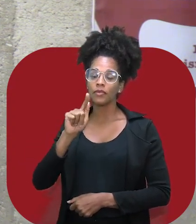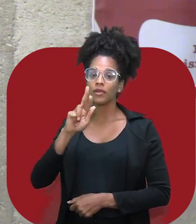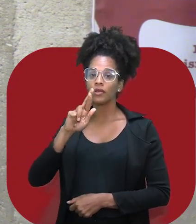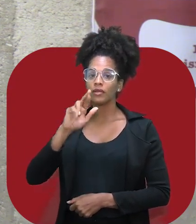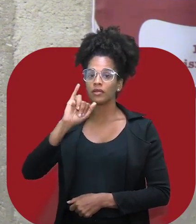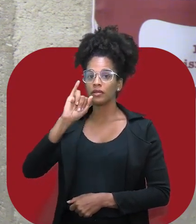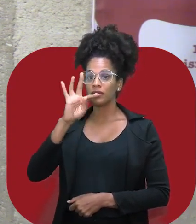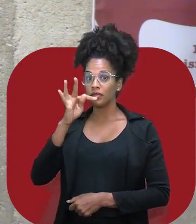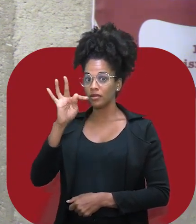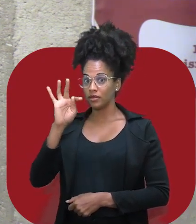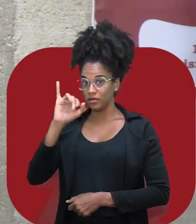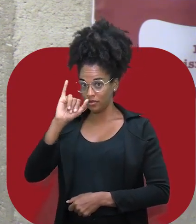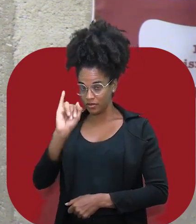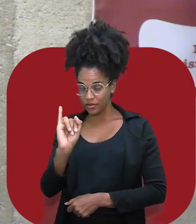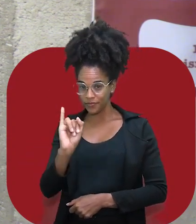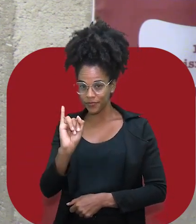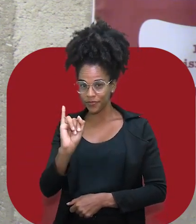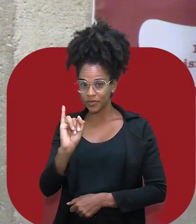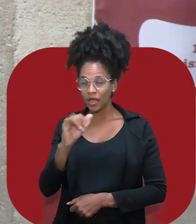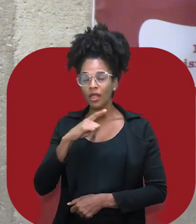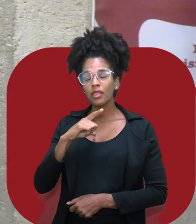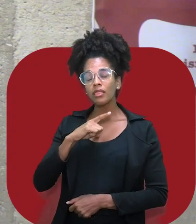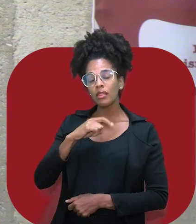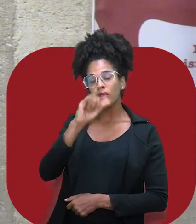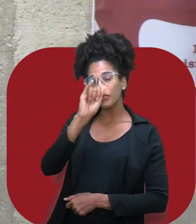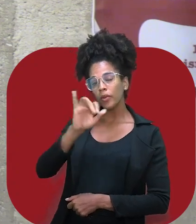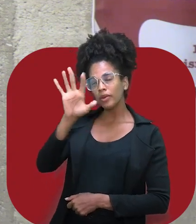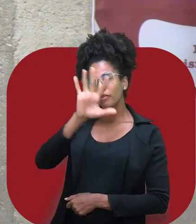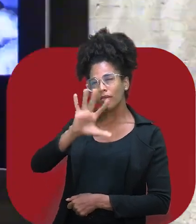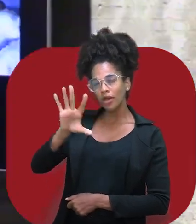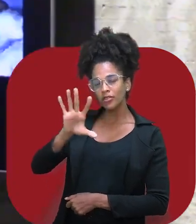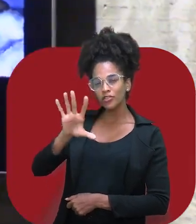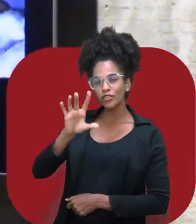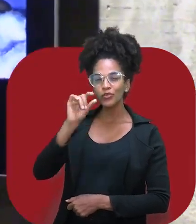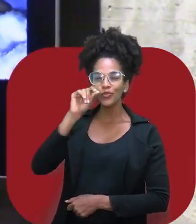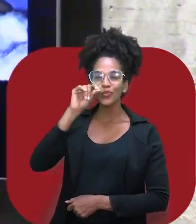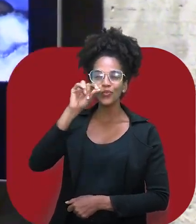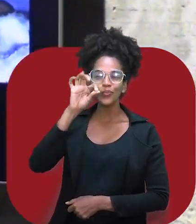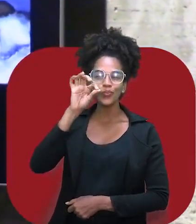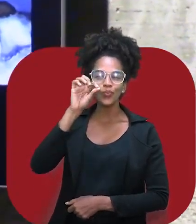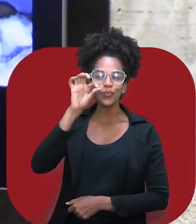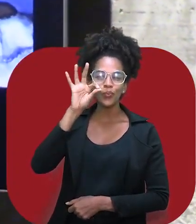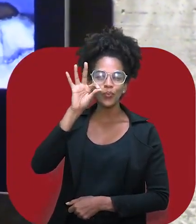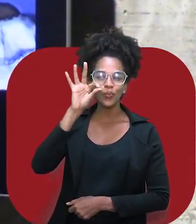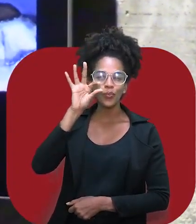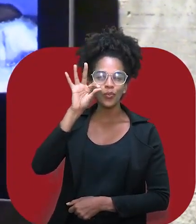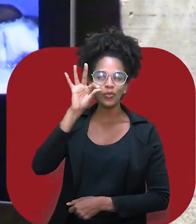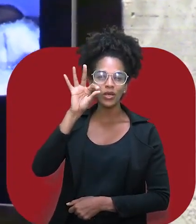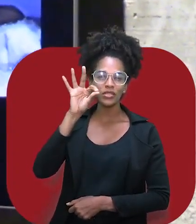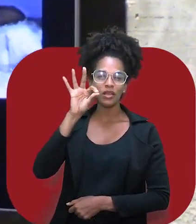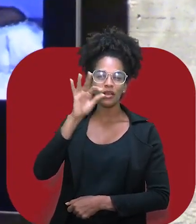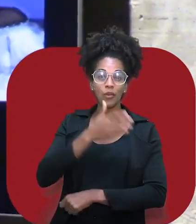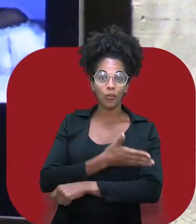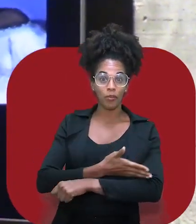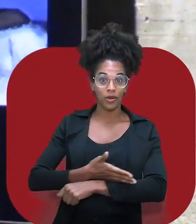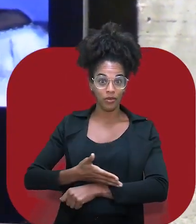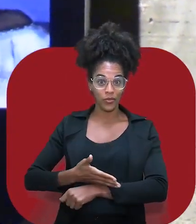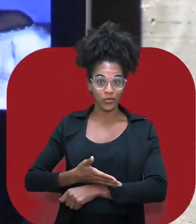curiosos, o principal deles é a imagem de um pássaro branco e que,